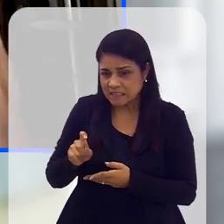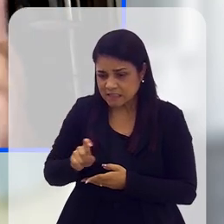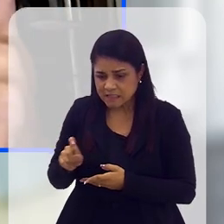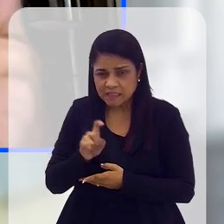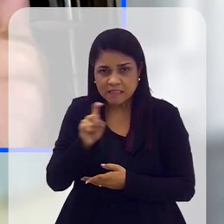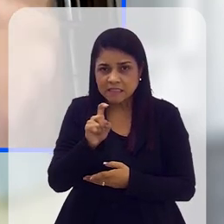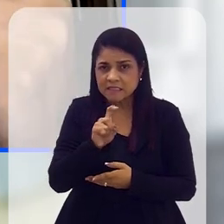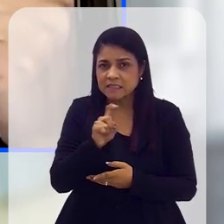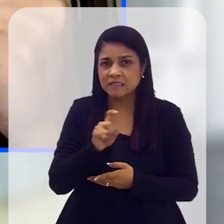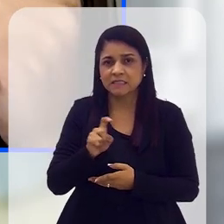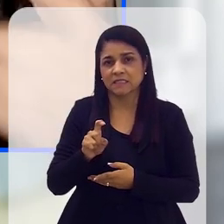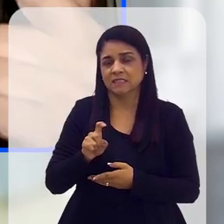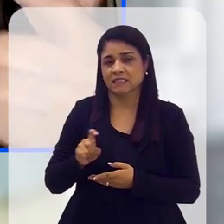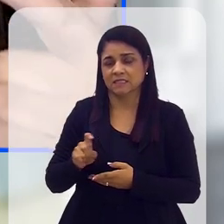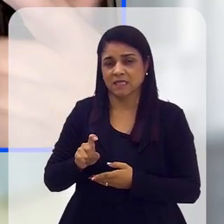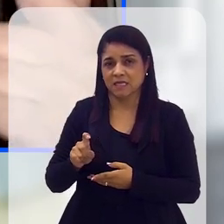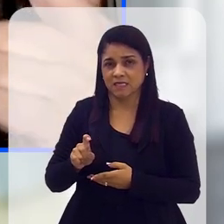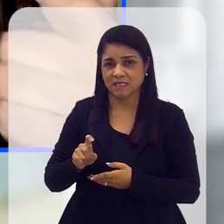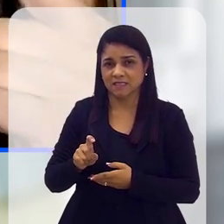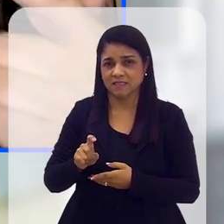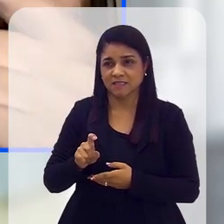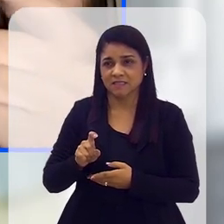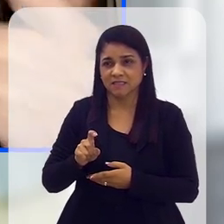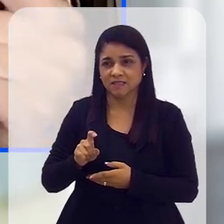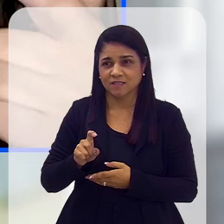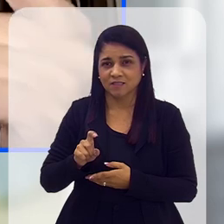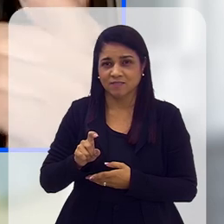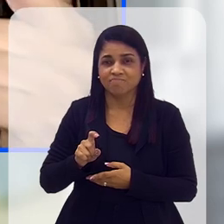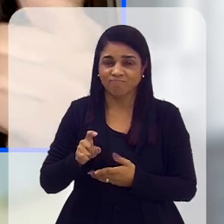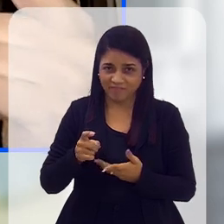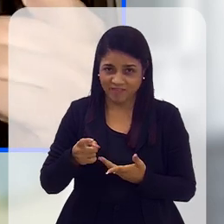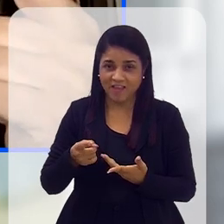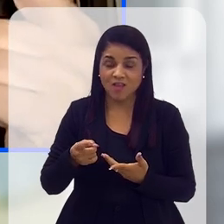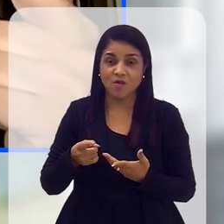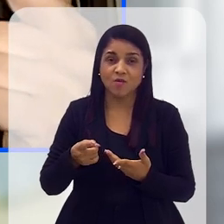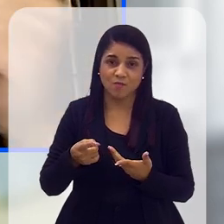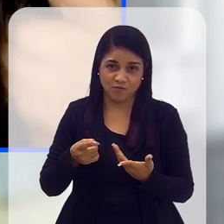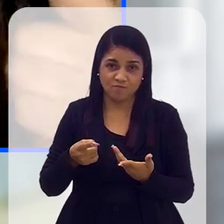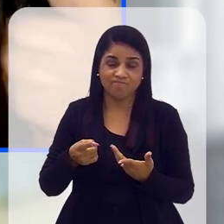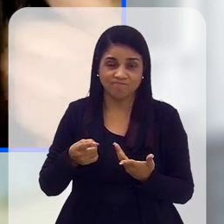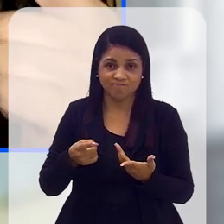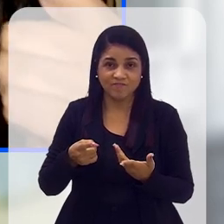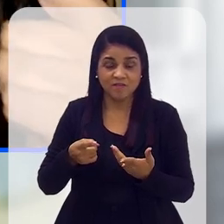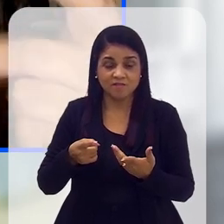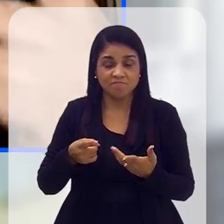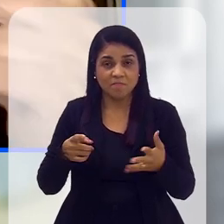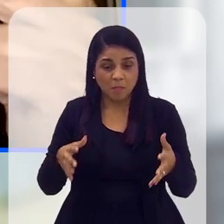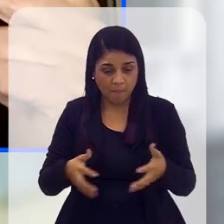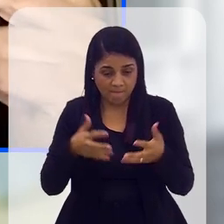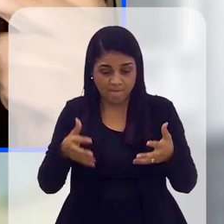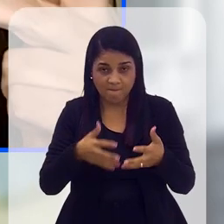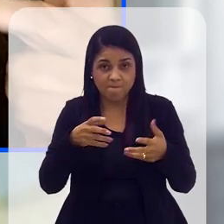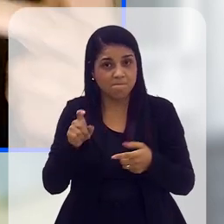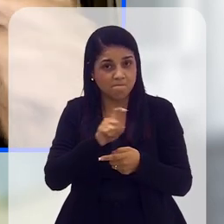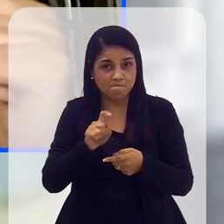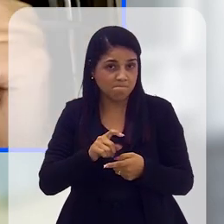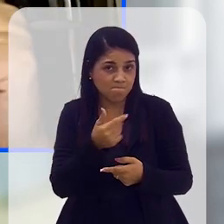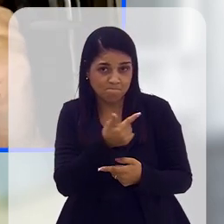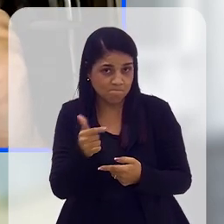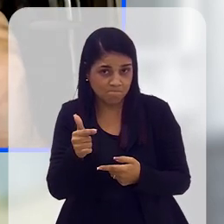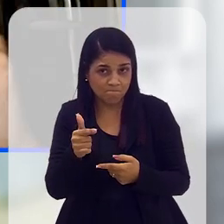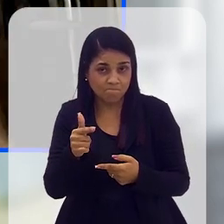é sem agrotóxicos, que é sem grande intervenção de fertilizantes industriais, que é uma produção